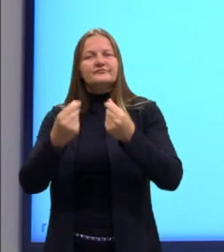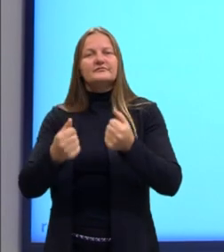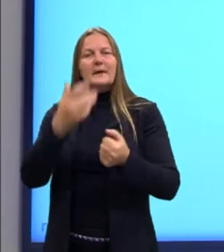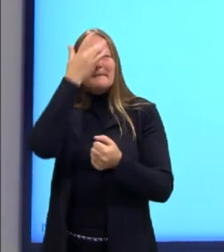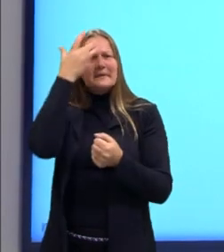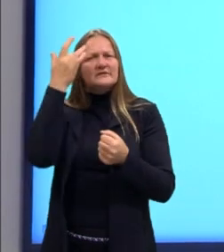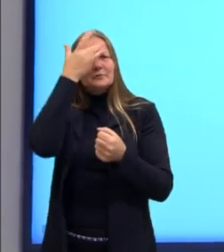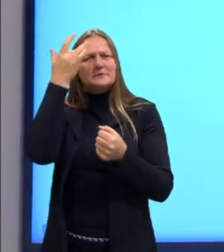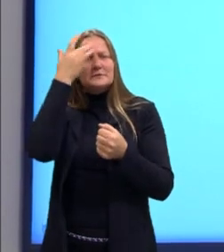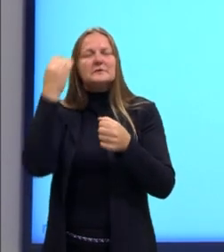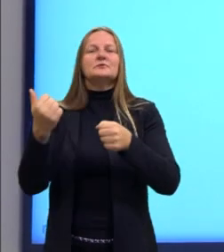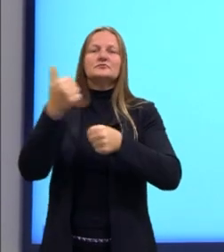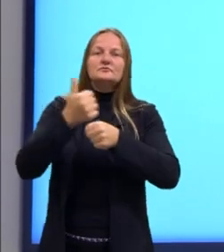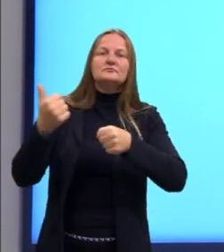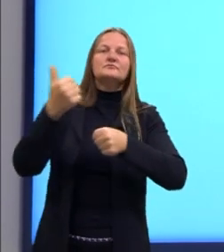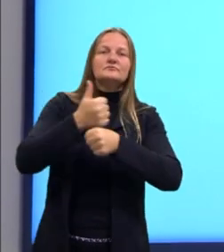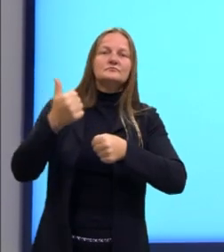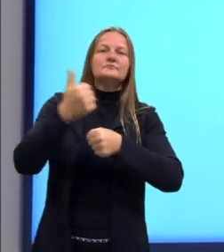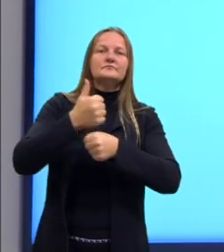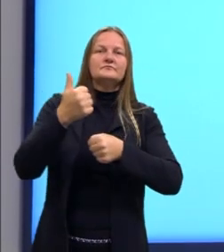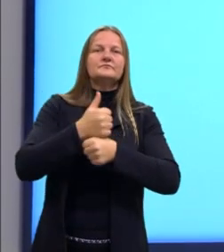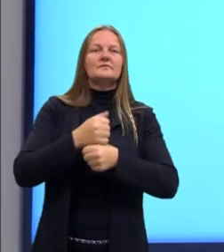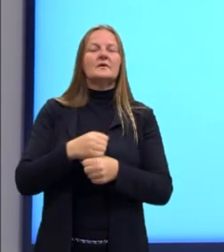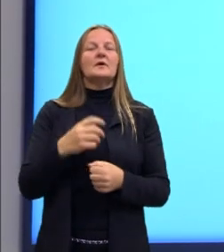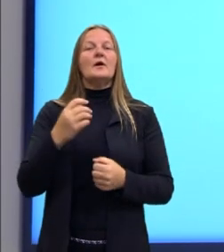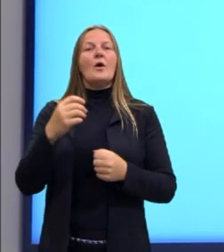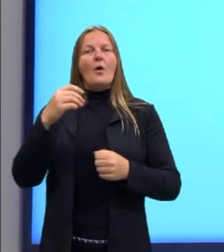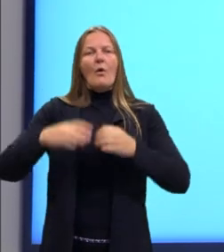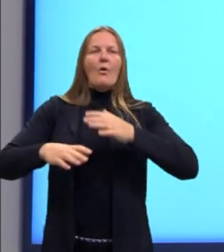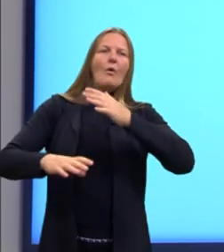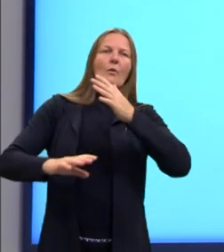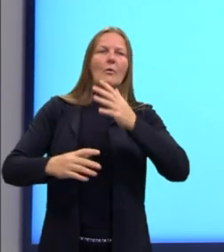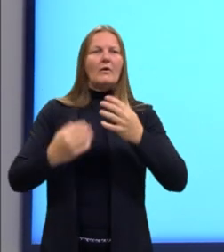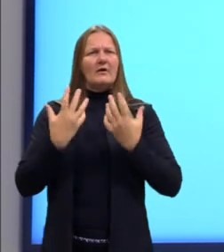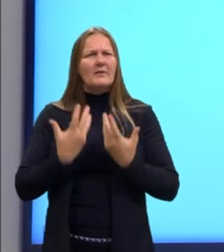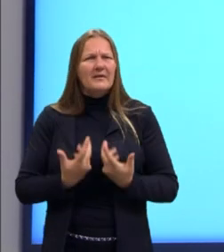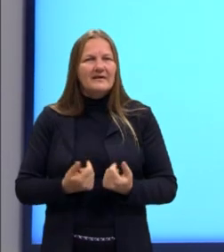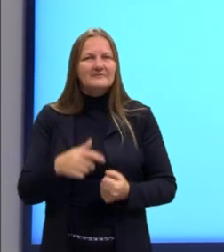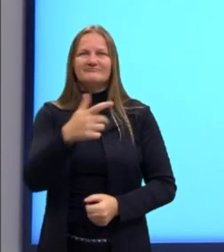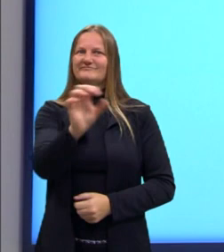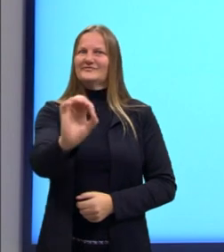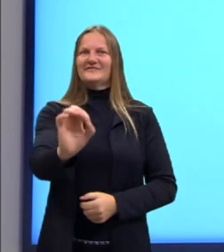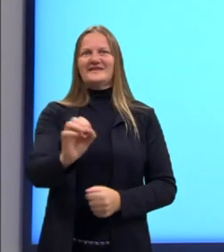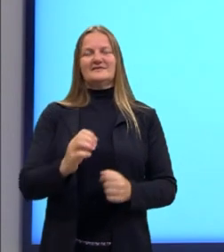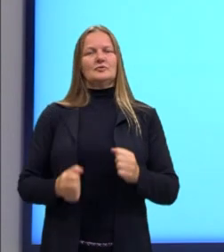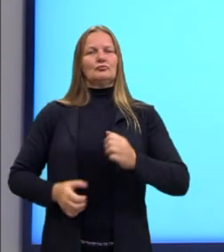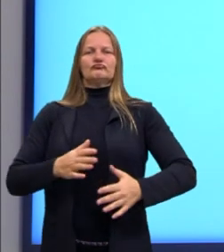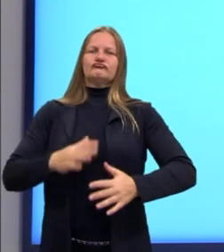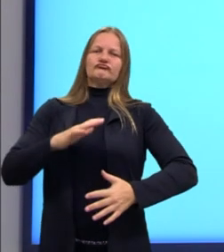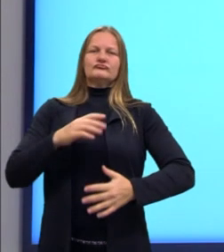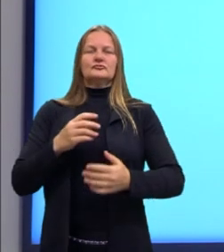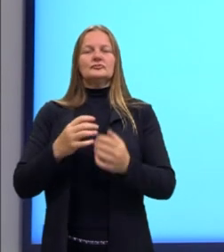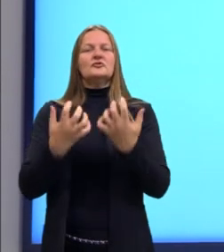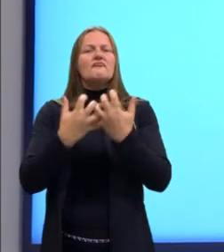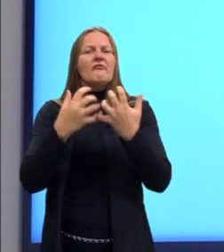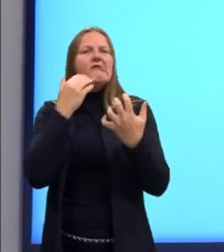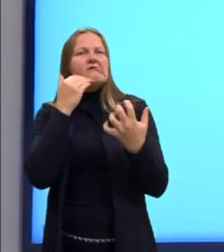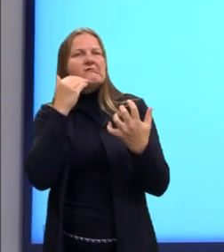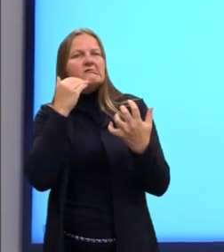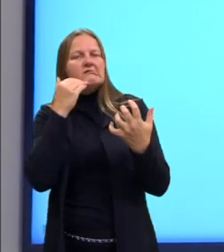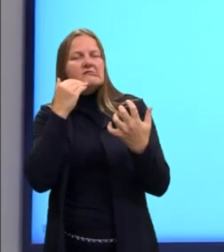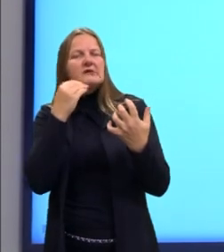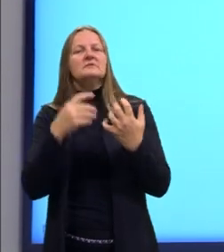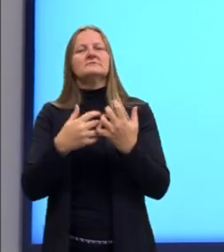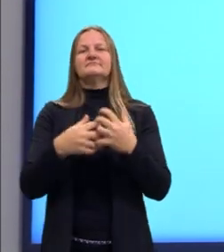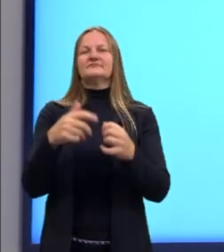obra, né? Vista que, então, um robô não cansa, ele consegue produzir, ele deu ali algum defeitinho, Alguma coisa,